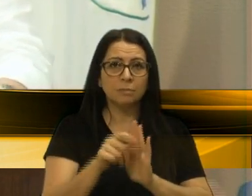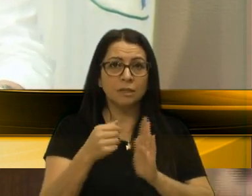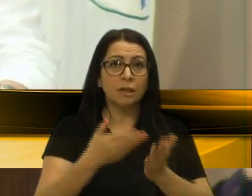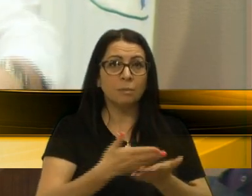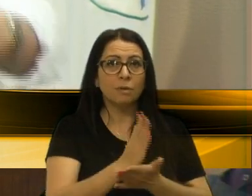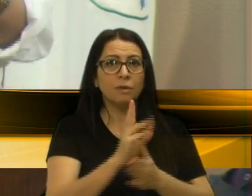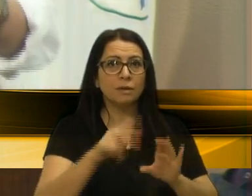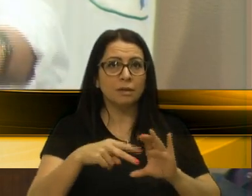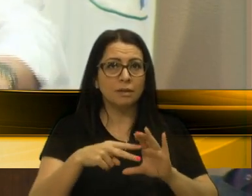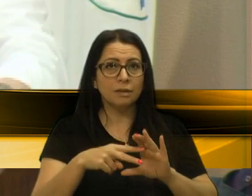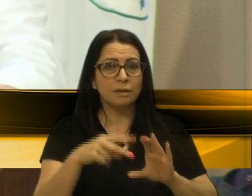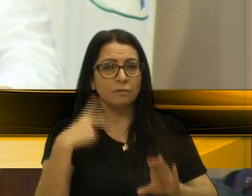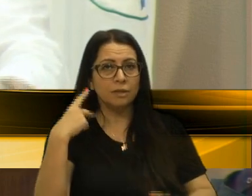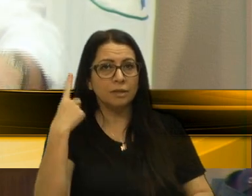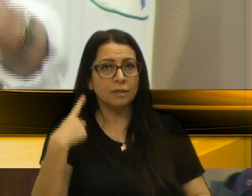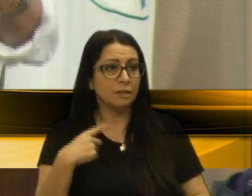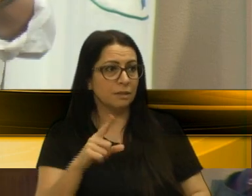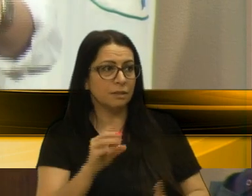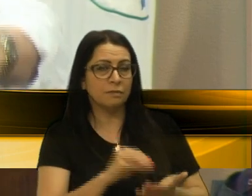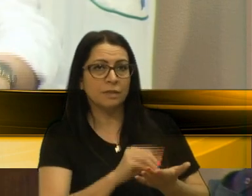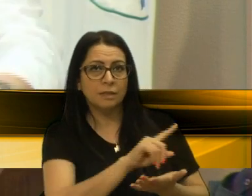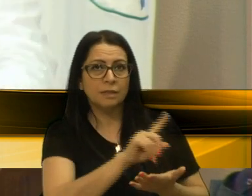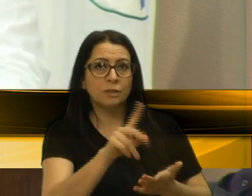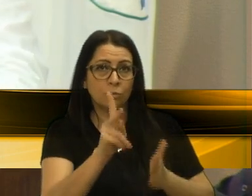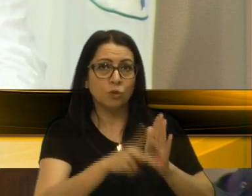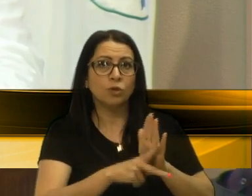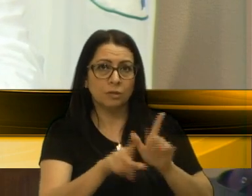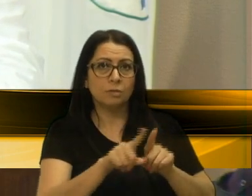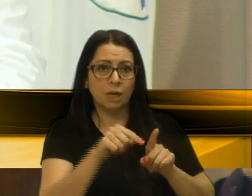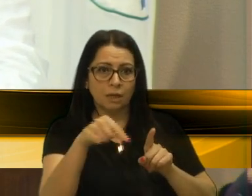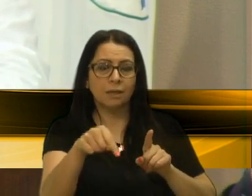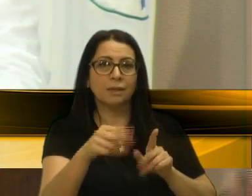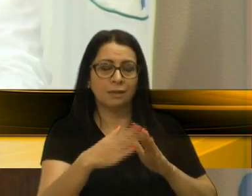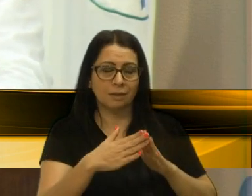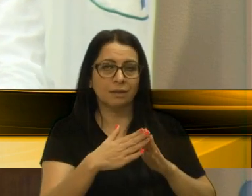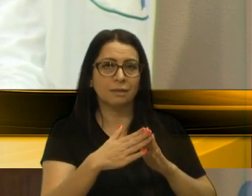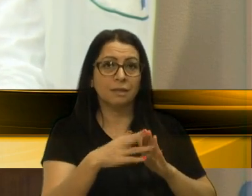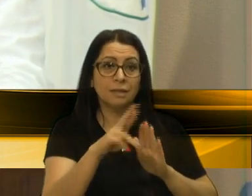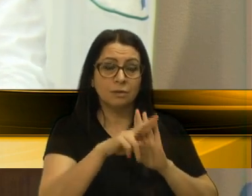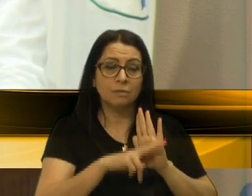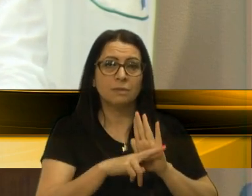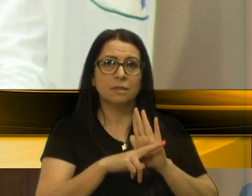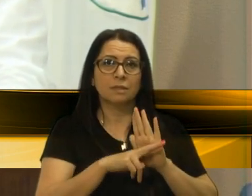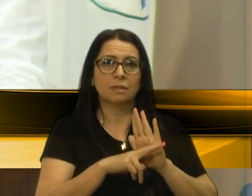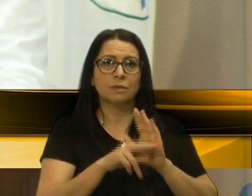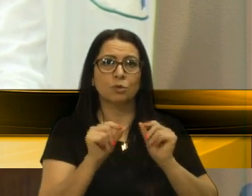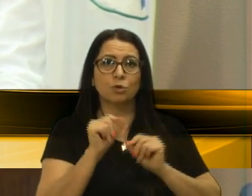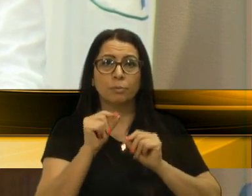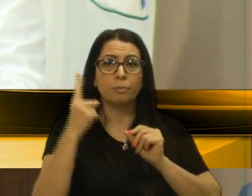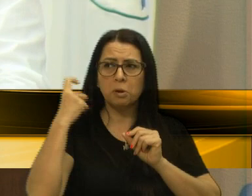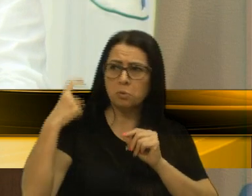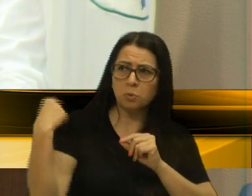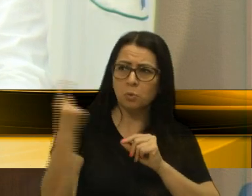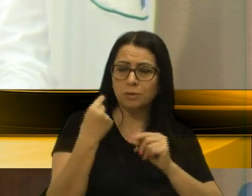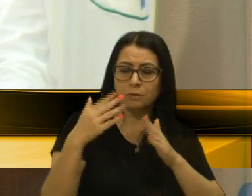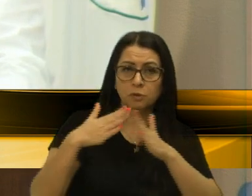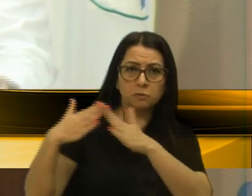ser aprovada na Câmara. A vereadora Denise não está aqui, ela tem um projeto que tramita na casa, que regulamenta o impacto de vizinhança.